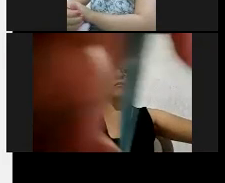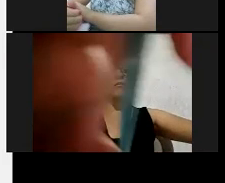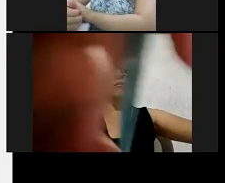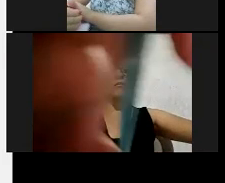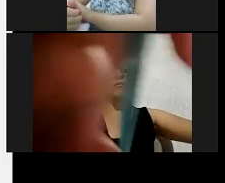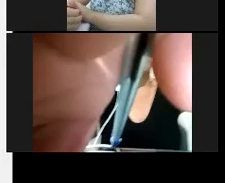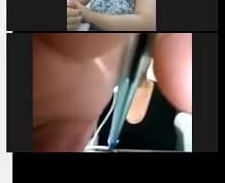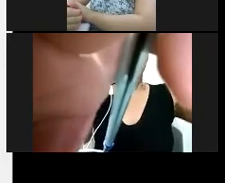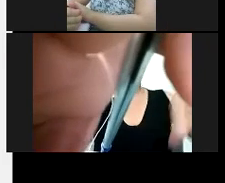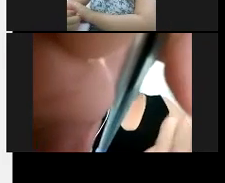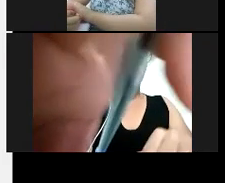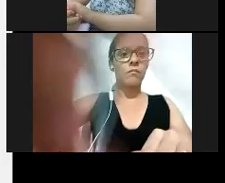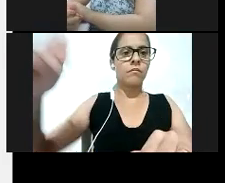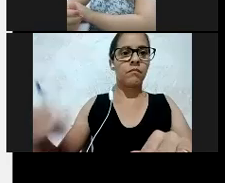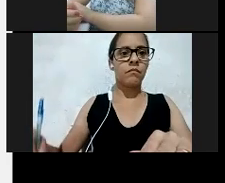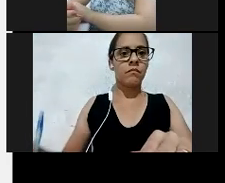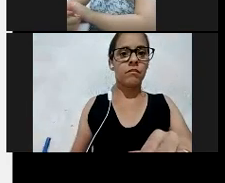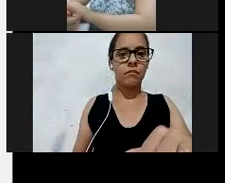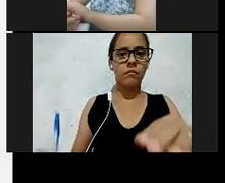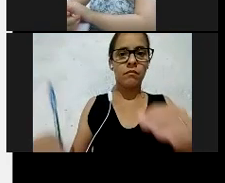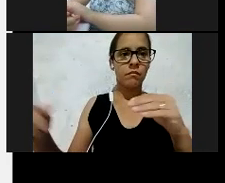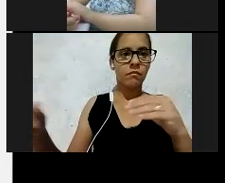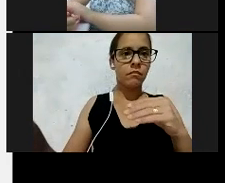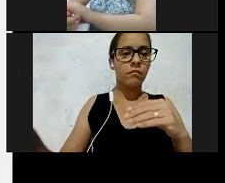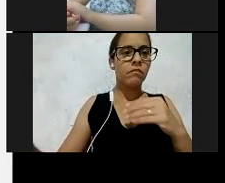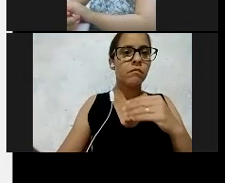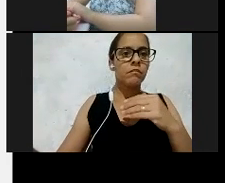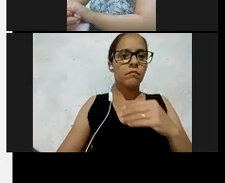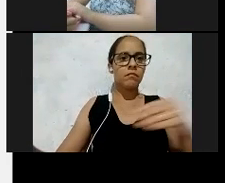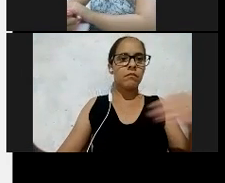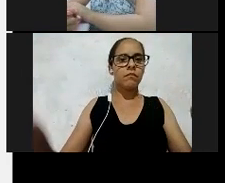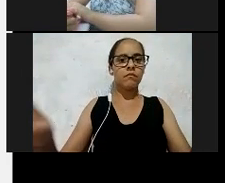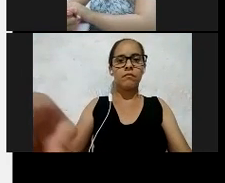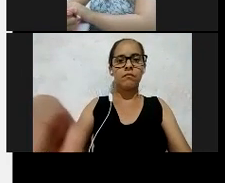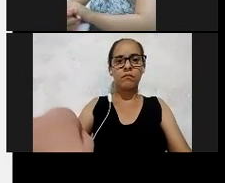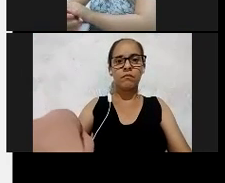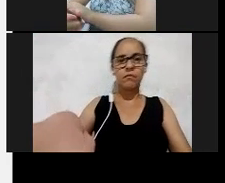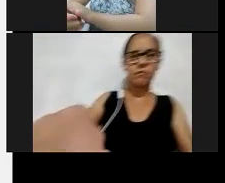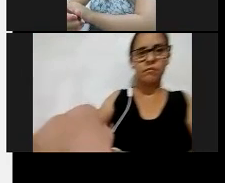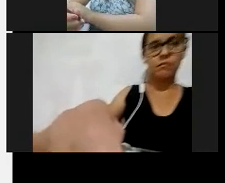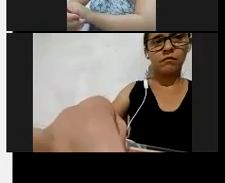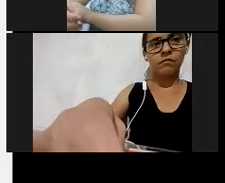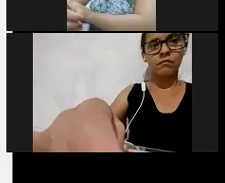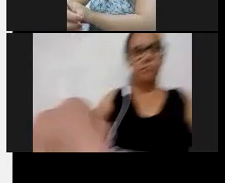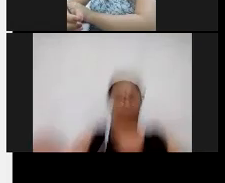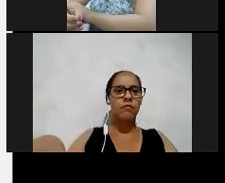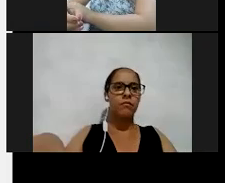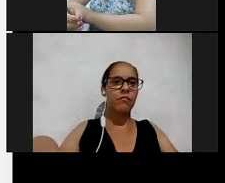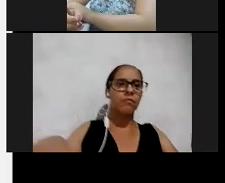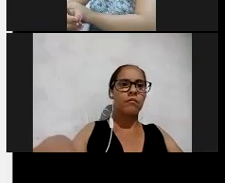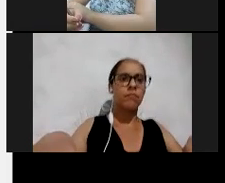temos vídeo, nós temos áudio, nós temos um texto, GPS,